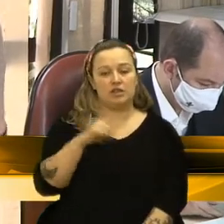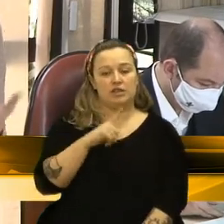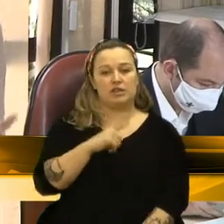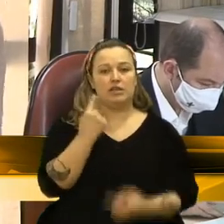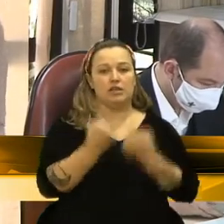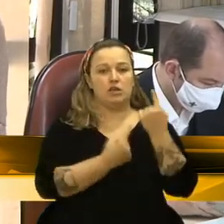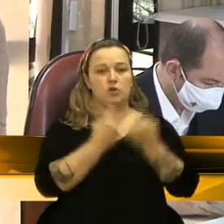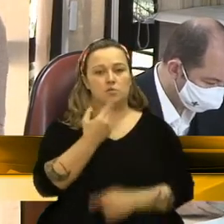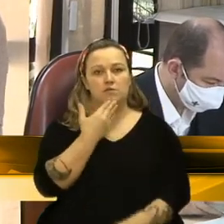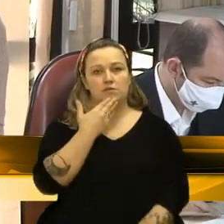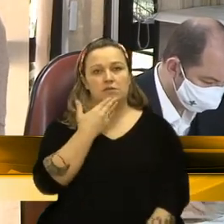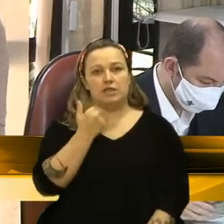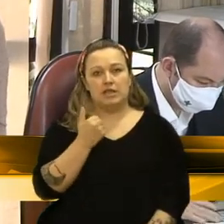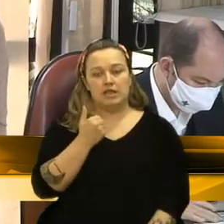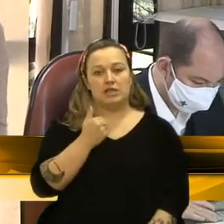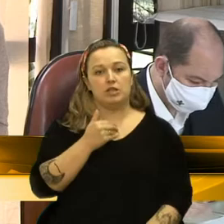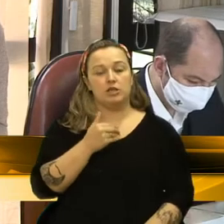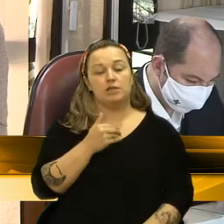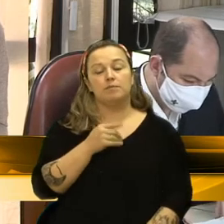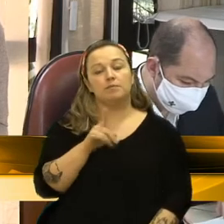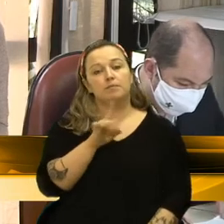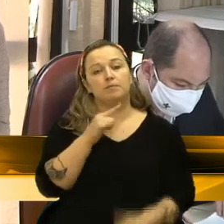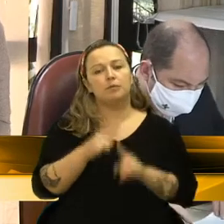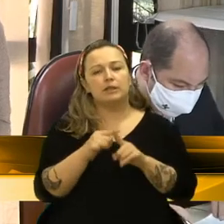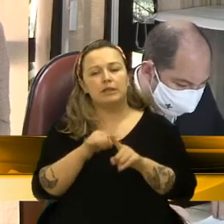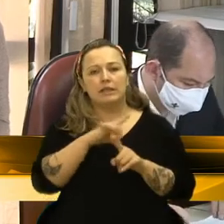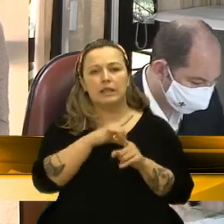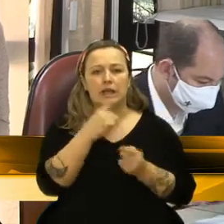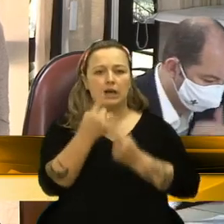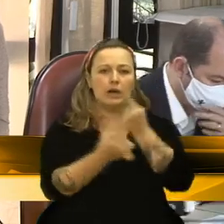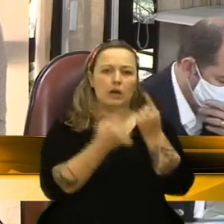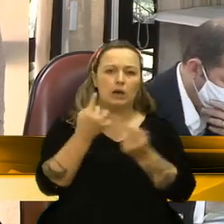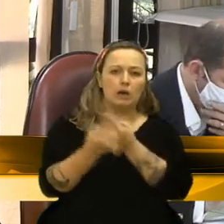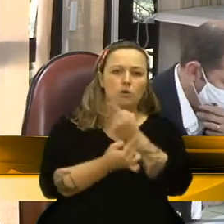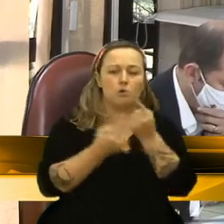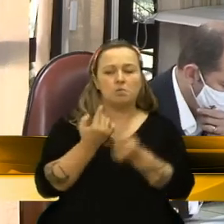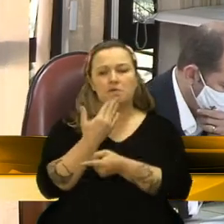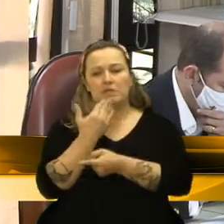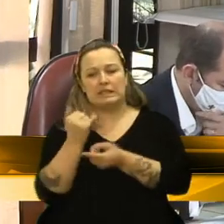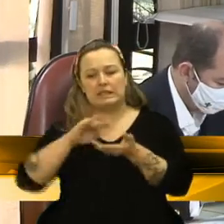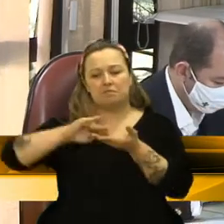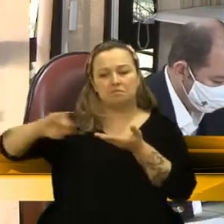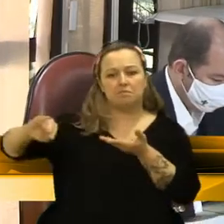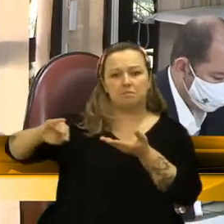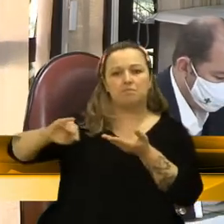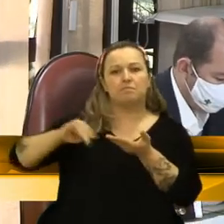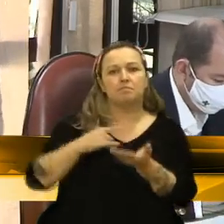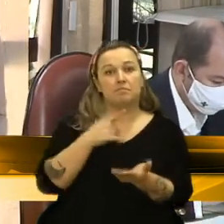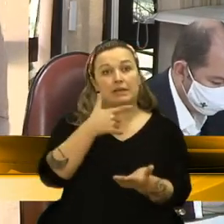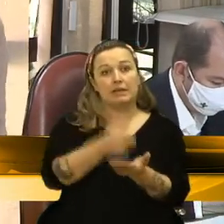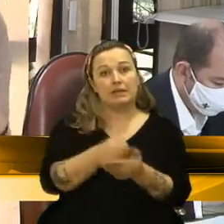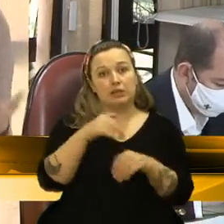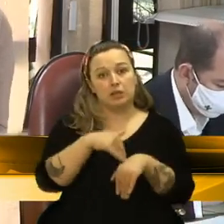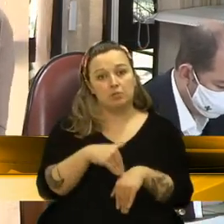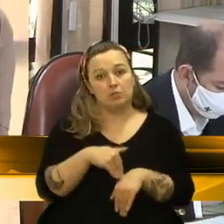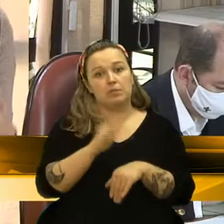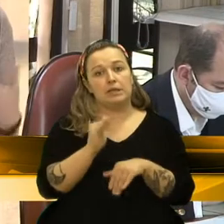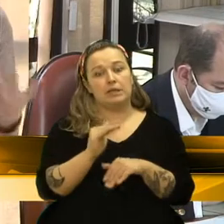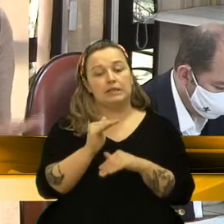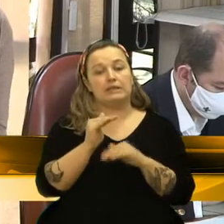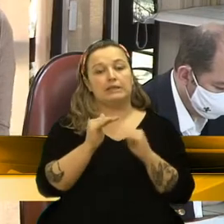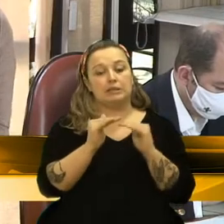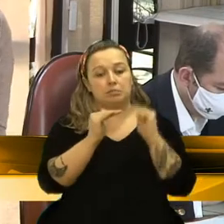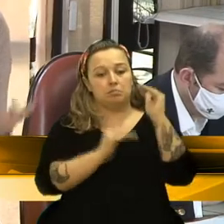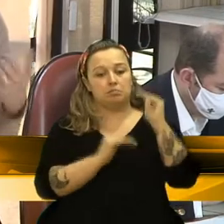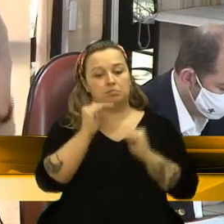incorpore mais algumas vantagens temporárias, pagando mais, pela média, você acaba